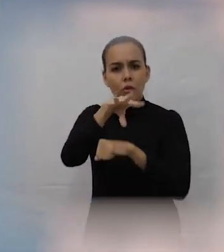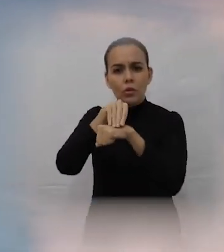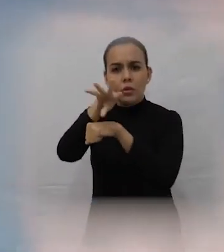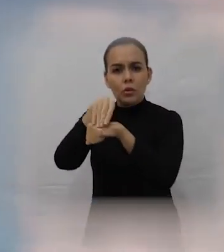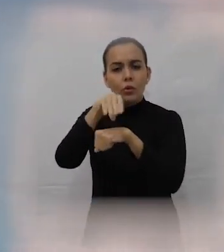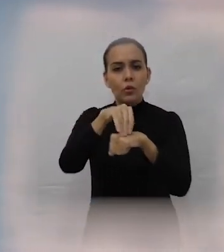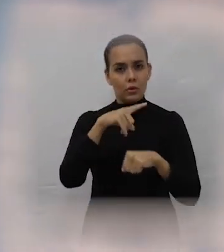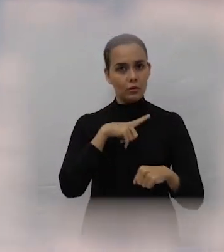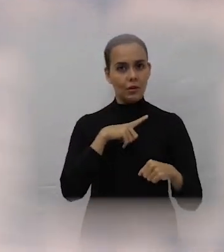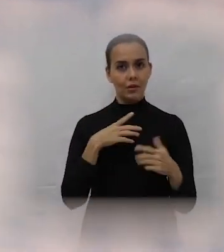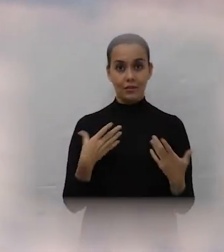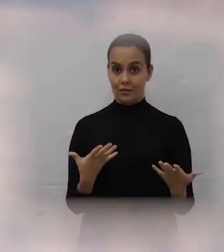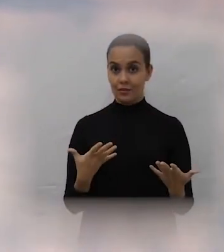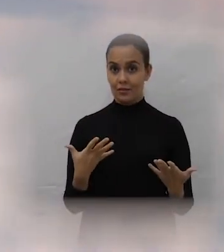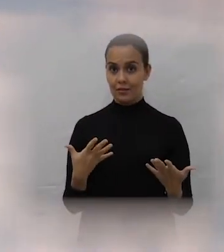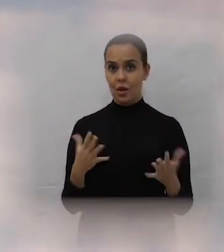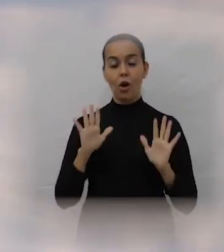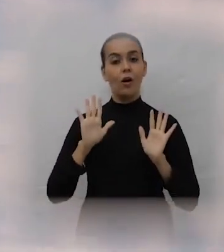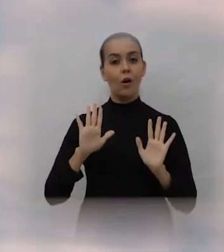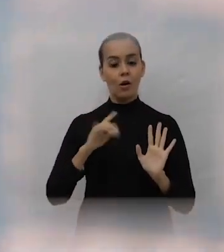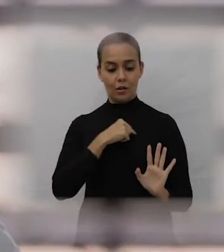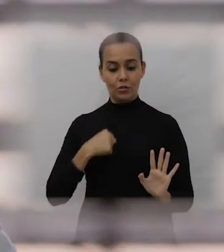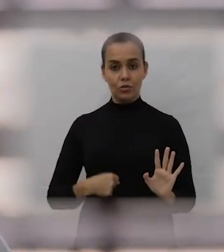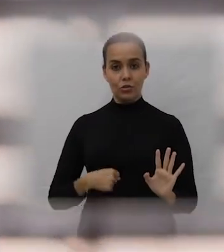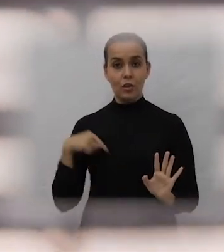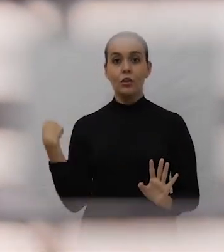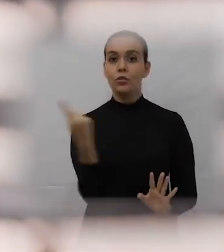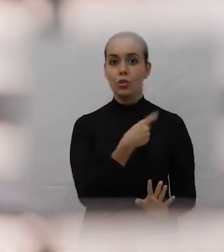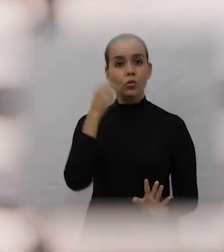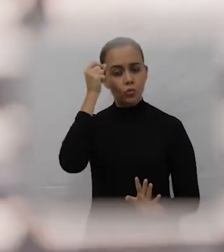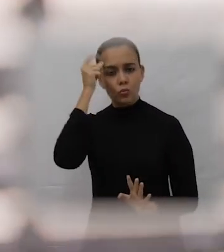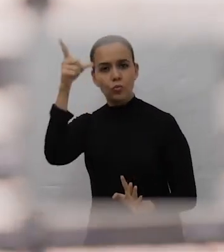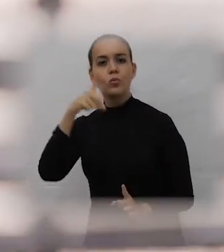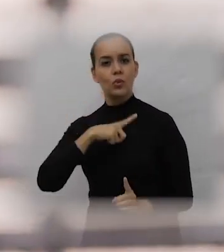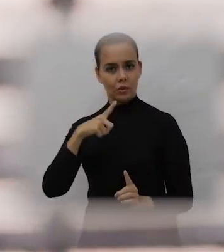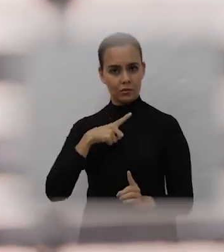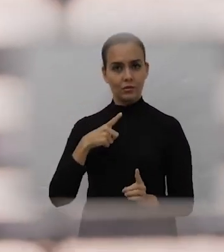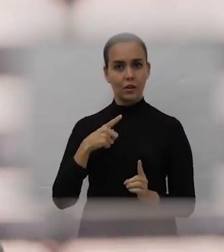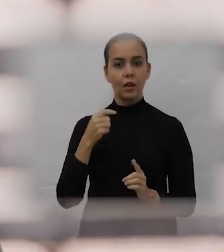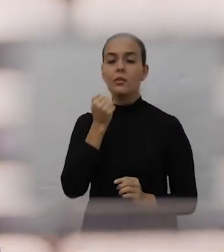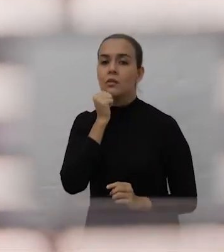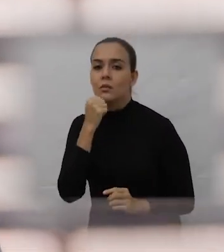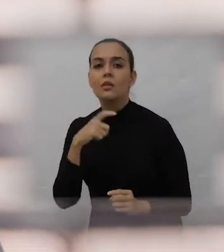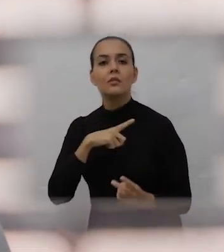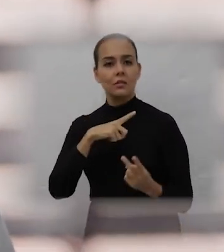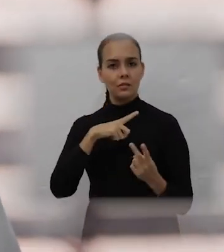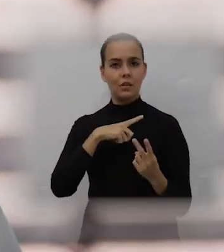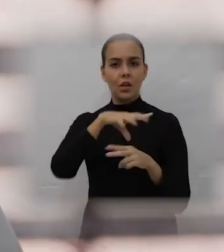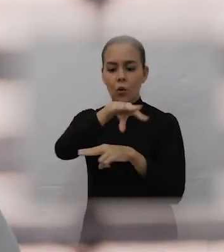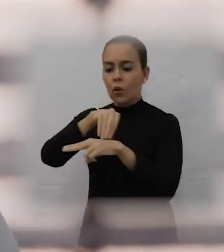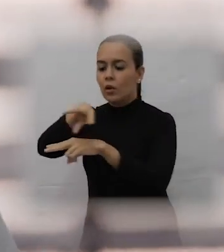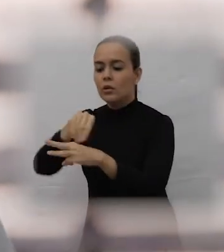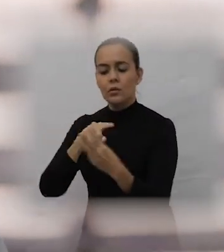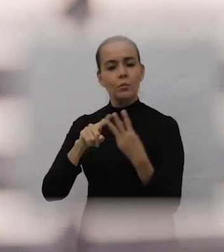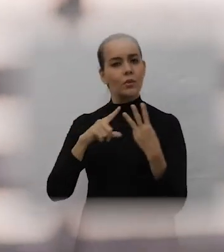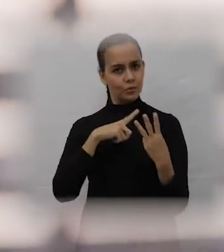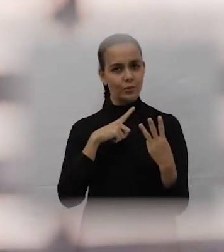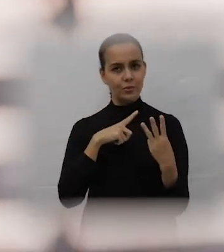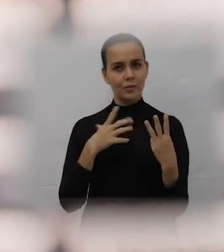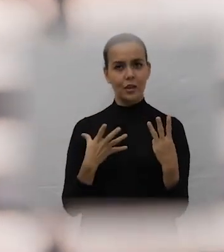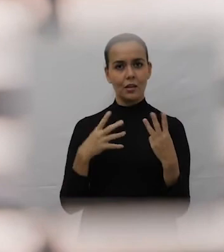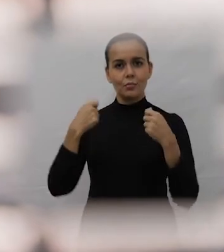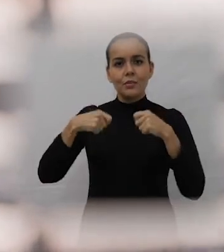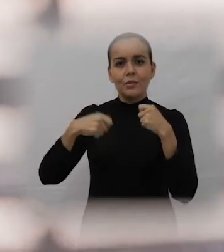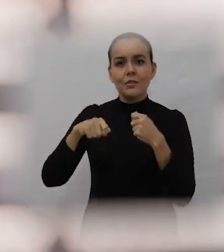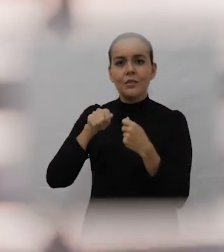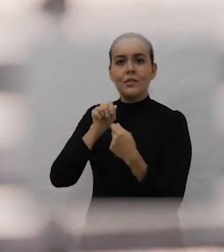Espero que um dia o Ocidente perceba também a riqueza da cultura e da geração de conhecimento africana e das nossas próprias populações